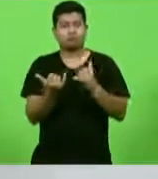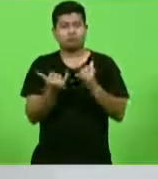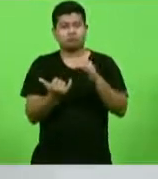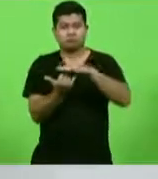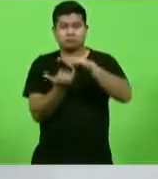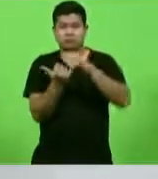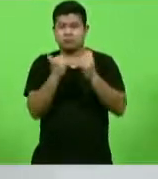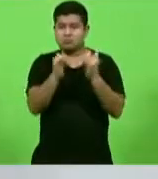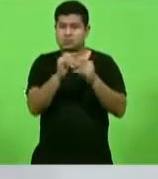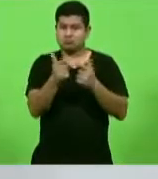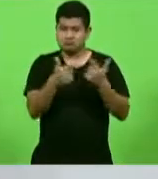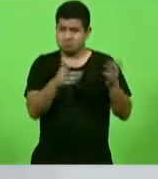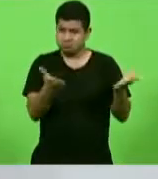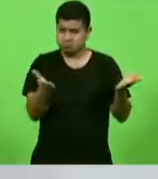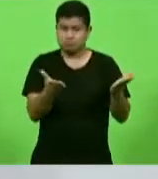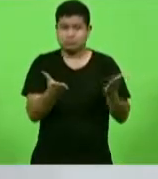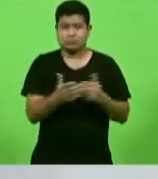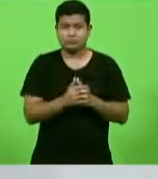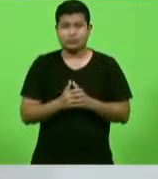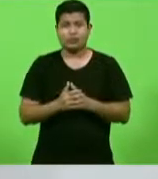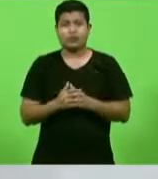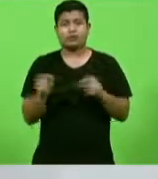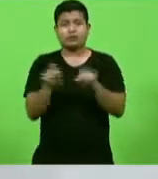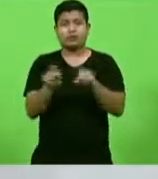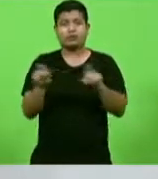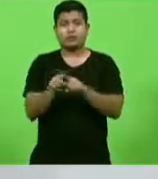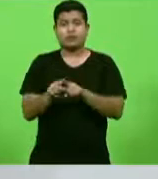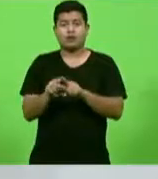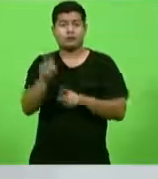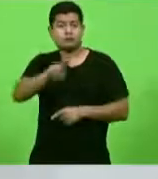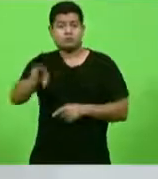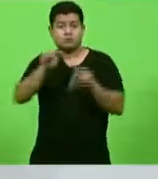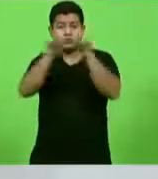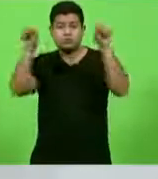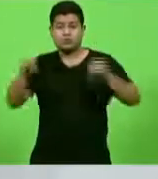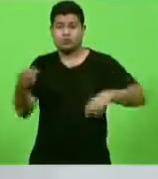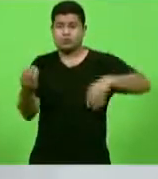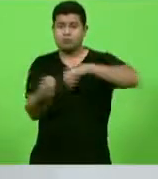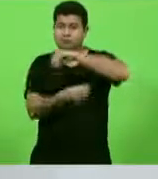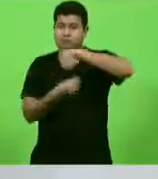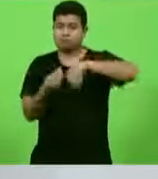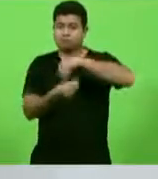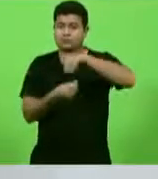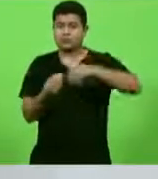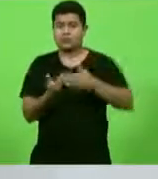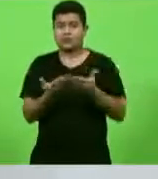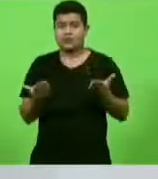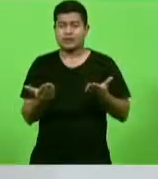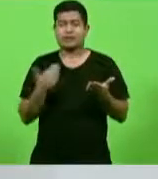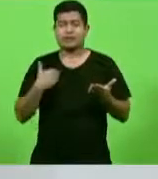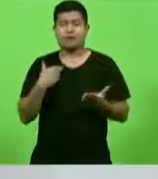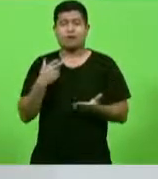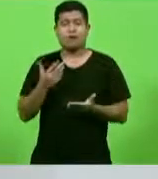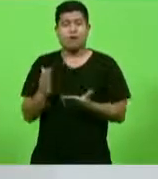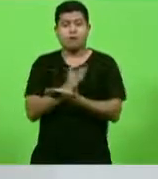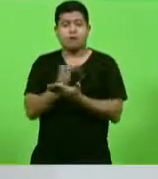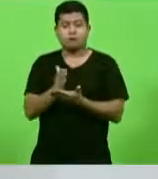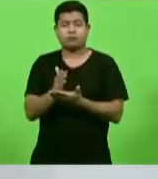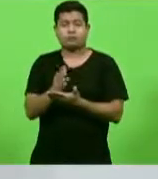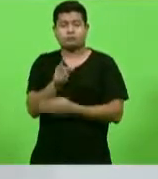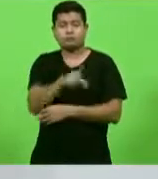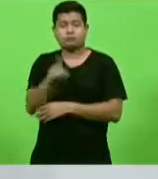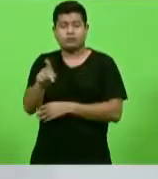também foi possibilitado o uso do sistema misto entre os dois modelos. Uma parte mantém os professores